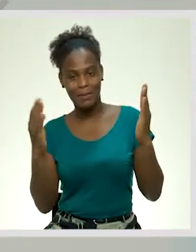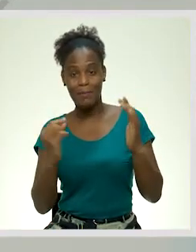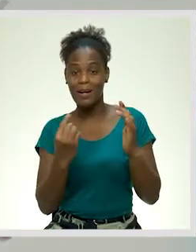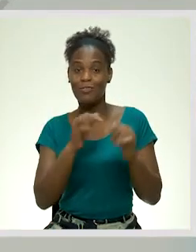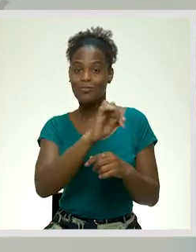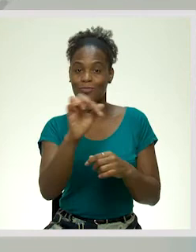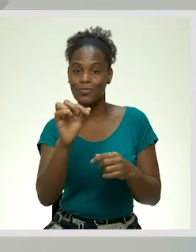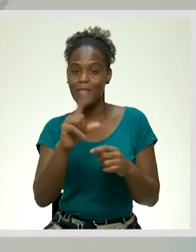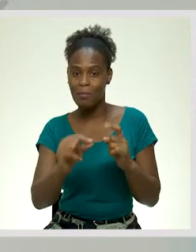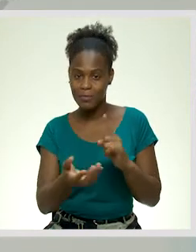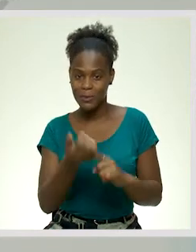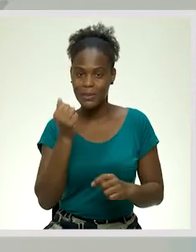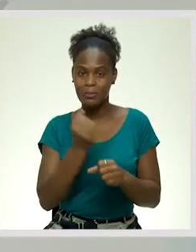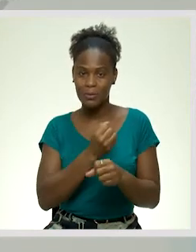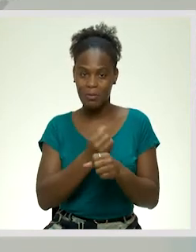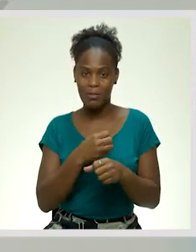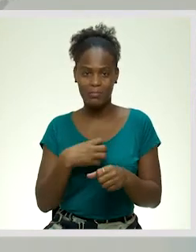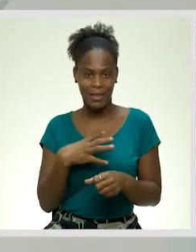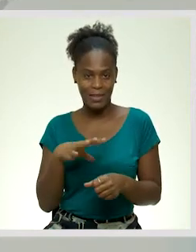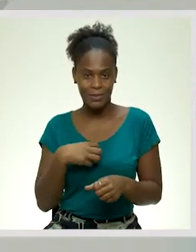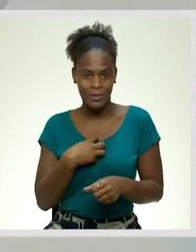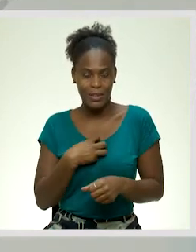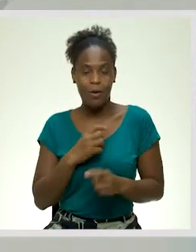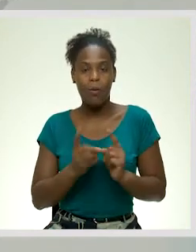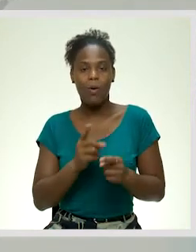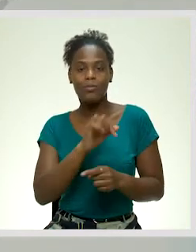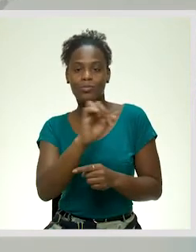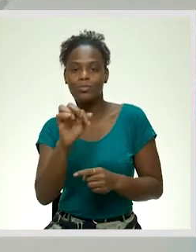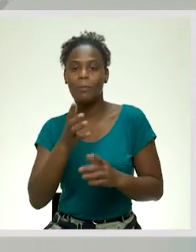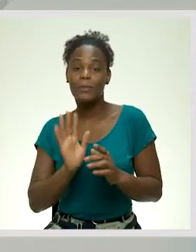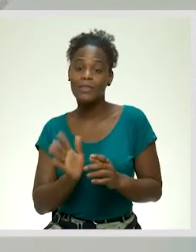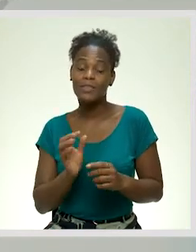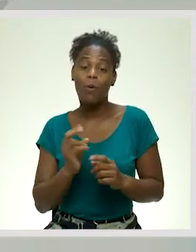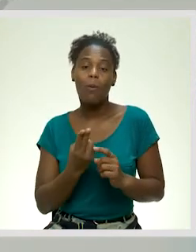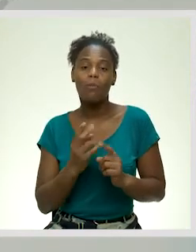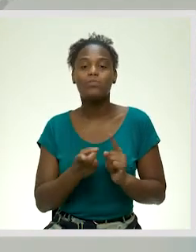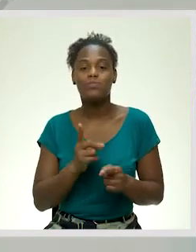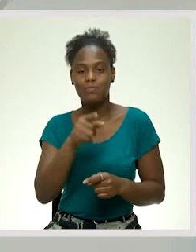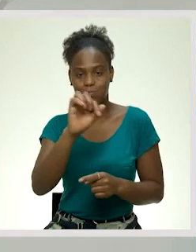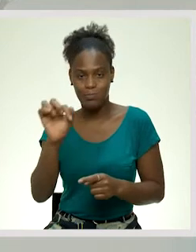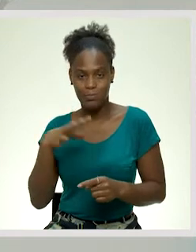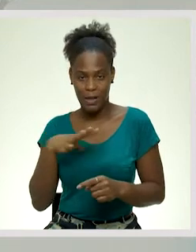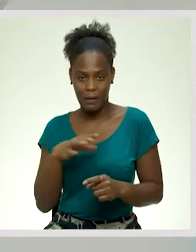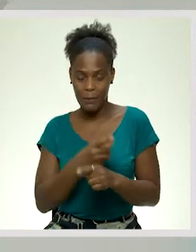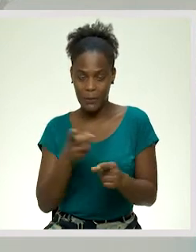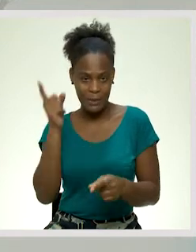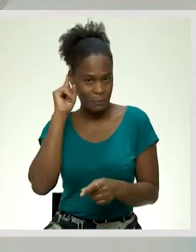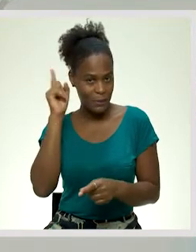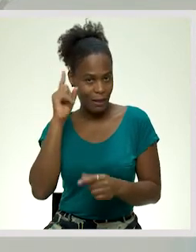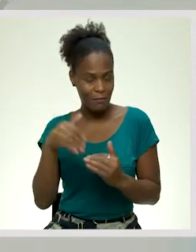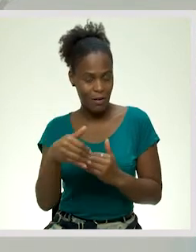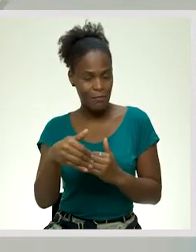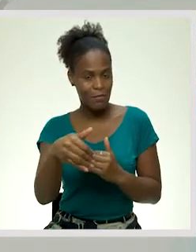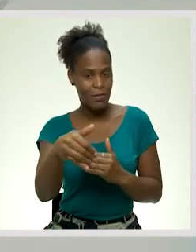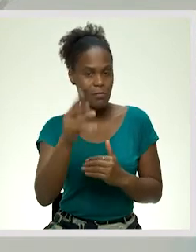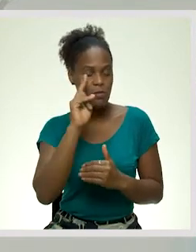consiga também o emprego desejado ou aquilo que você precisa ou aquilo que você pretende. Por isso é importante e nós vamos